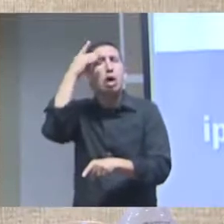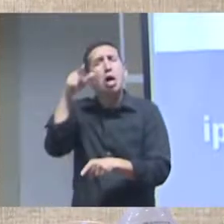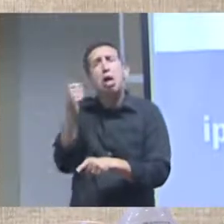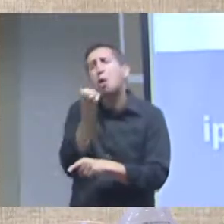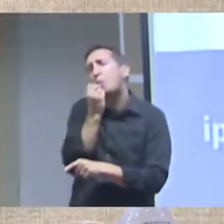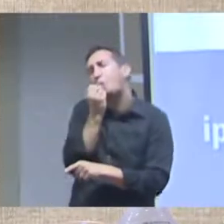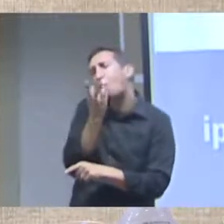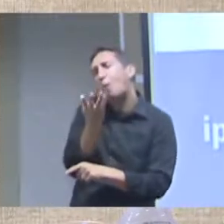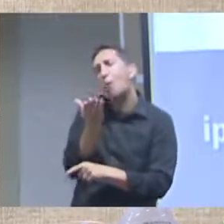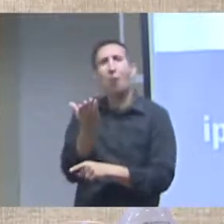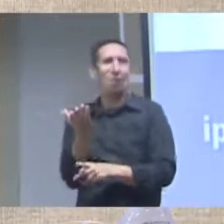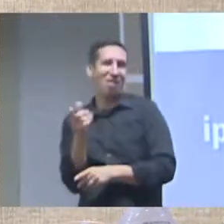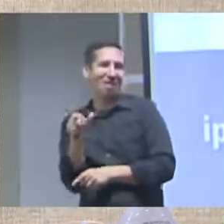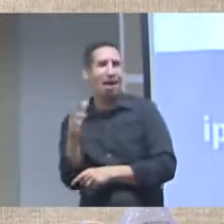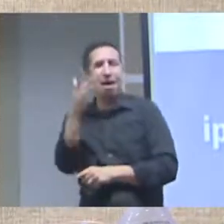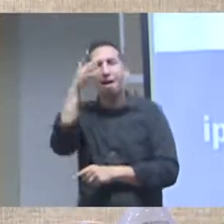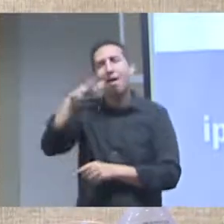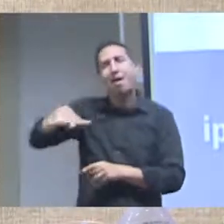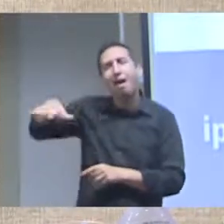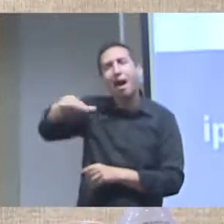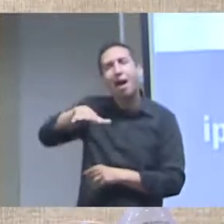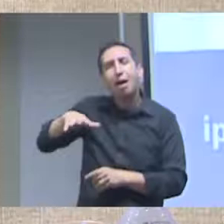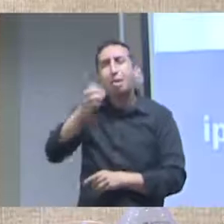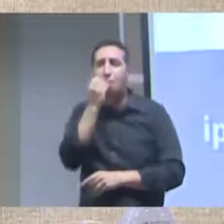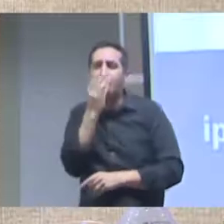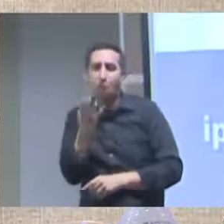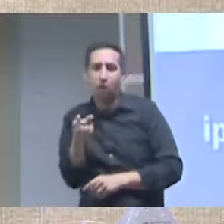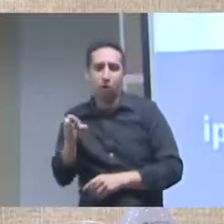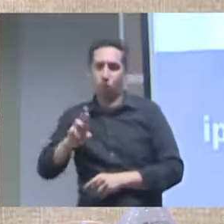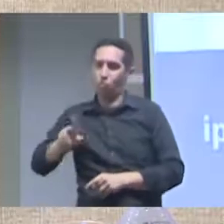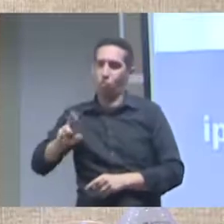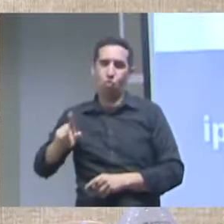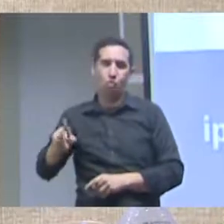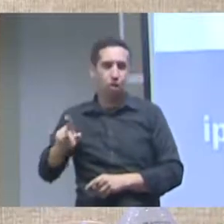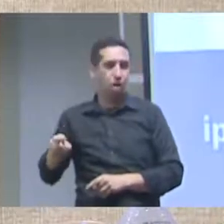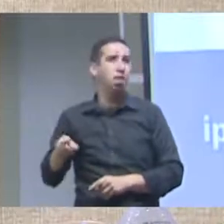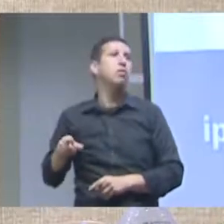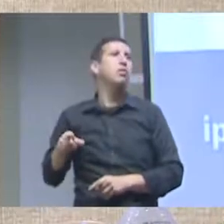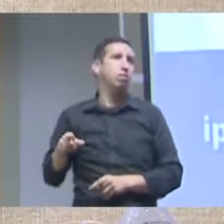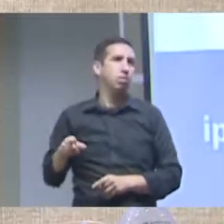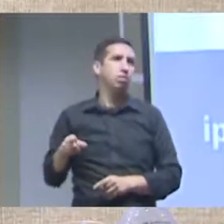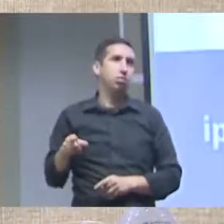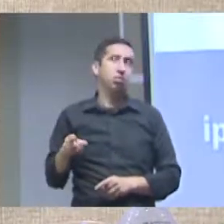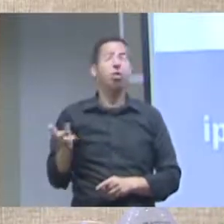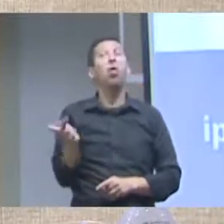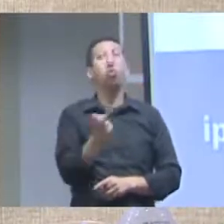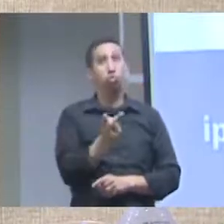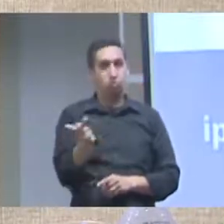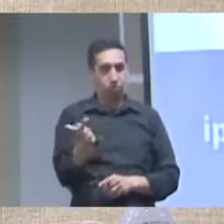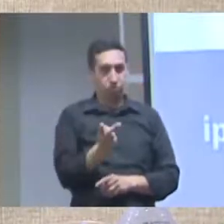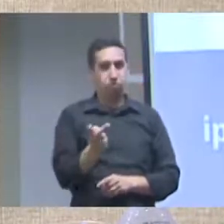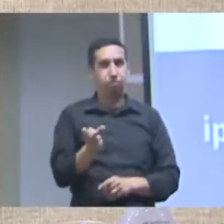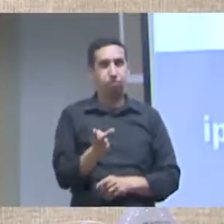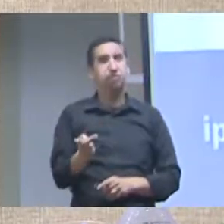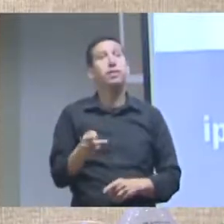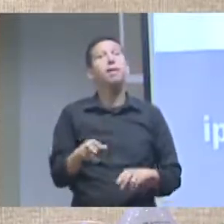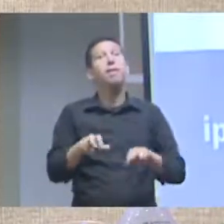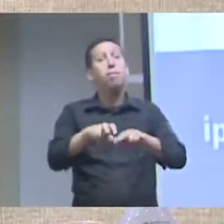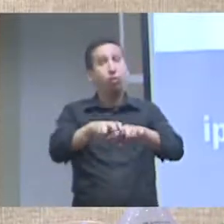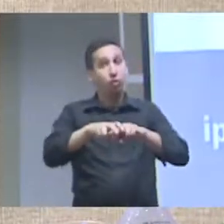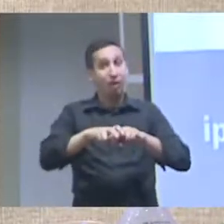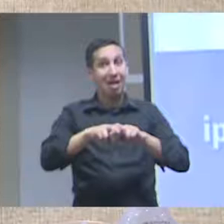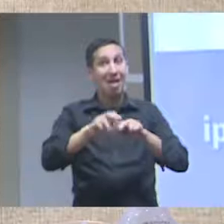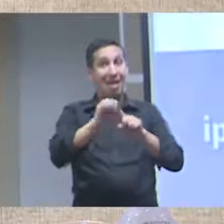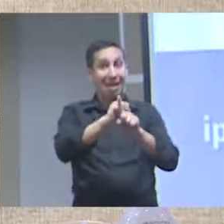bonzinho a gente sabe dos usos no vigilantismo que são feitos né e que continuam sendo feitos e que é uma coisa que a